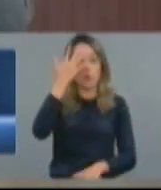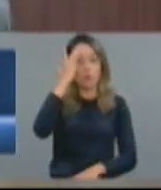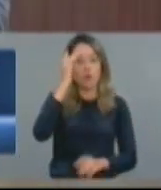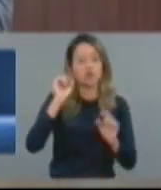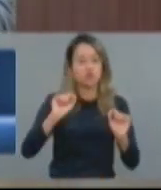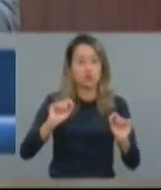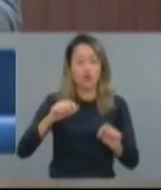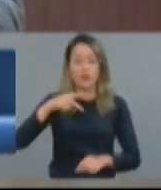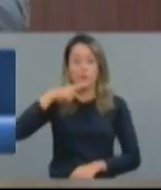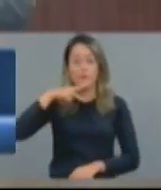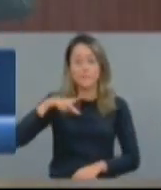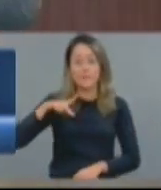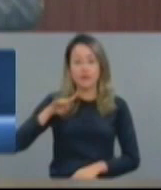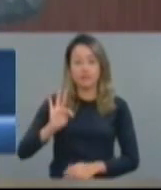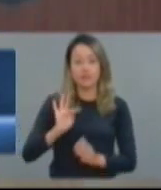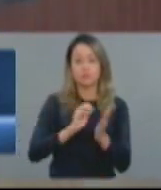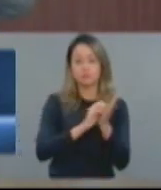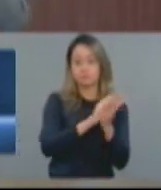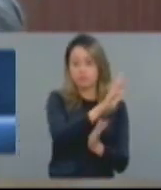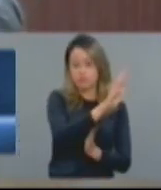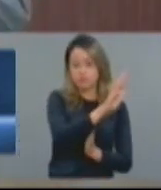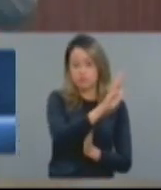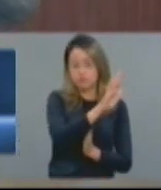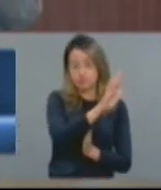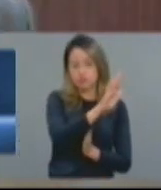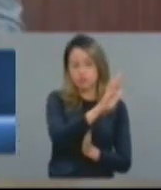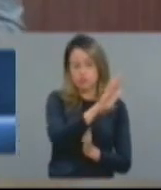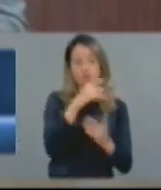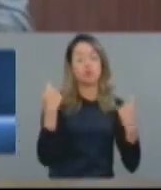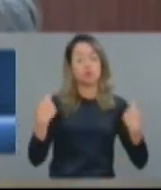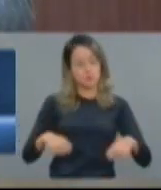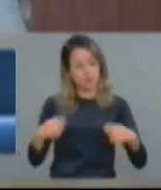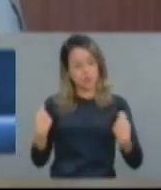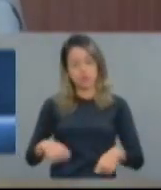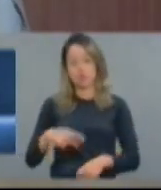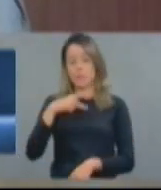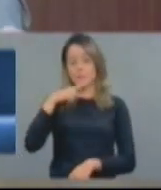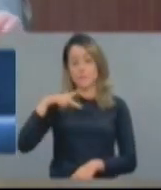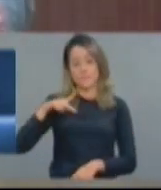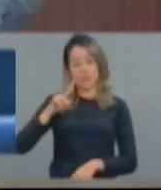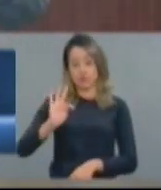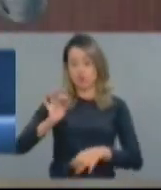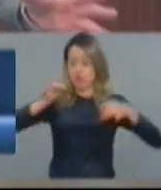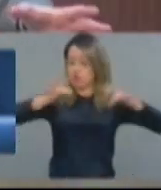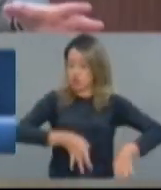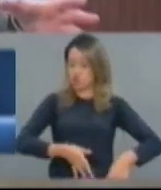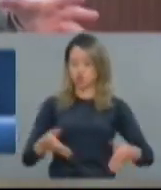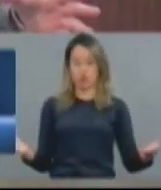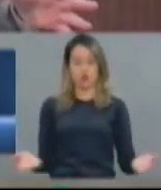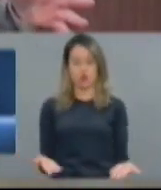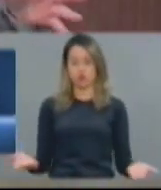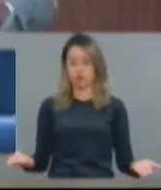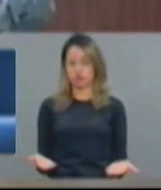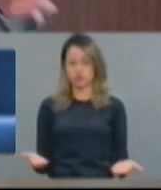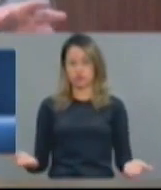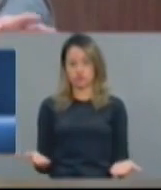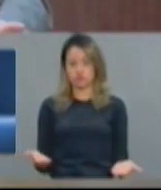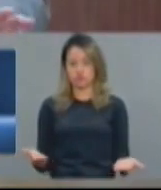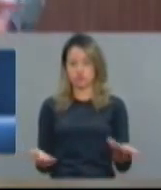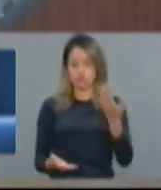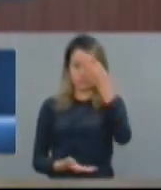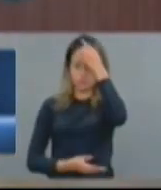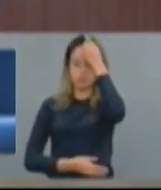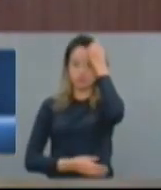PT estando no poder. Ou esse partido deixa o poder, deixa agora, por alguma razão, por alguma